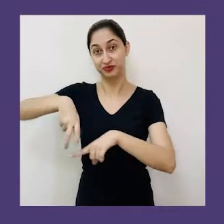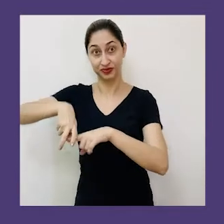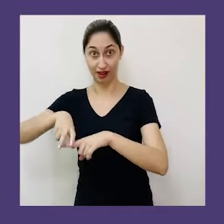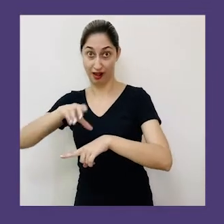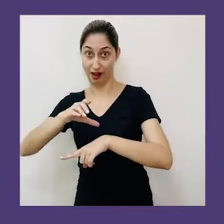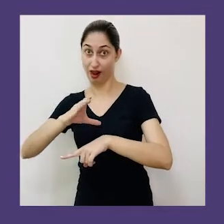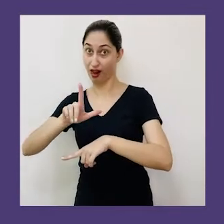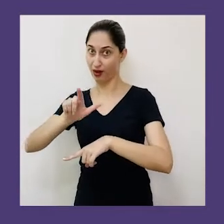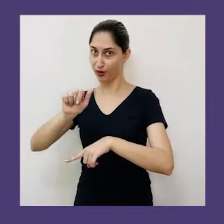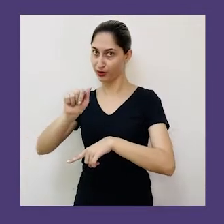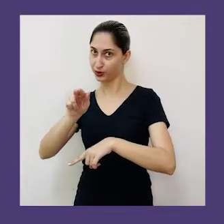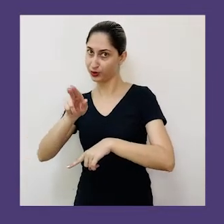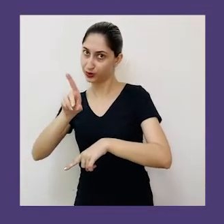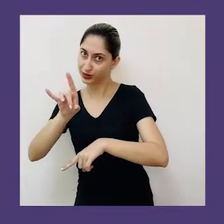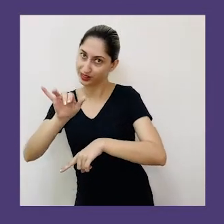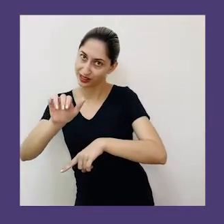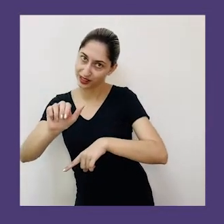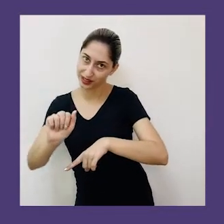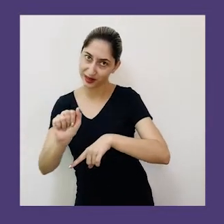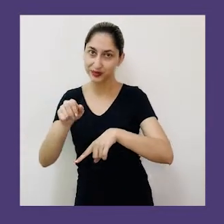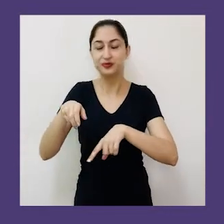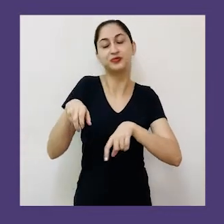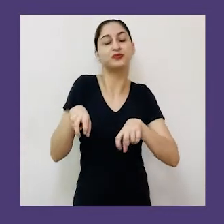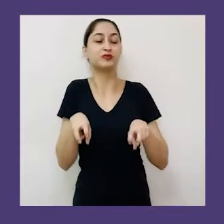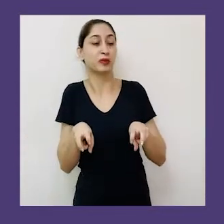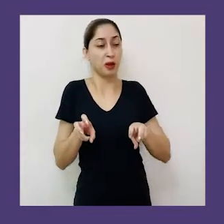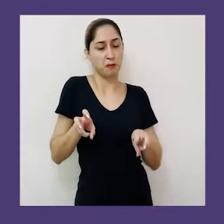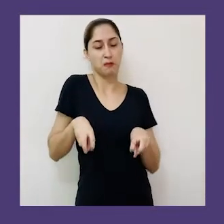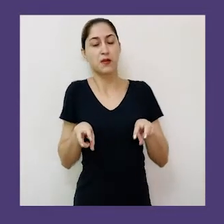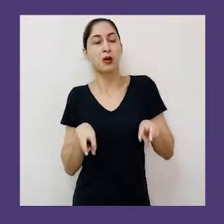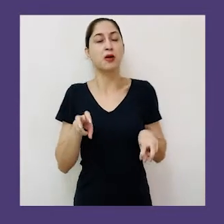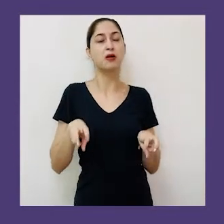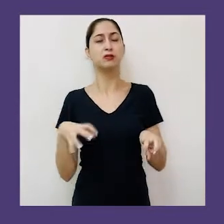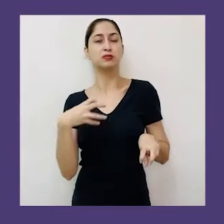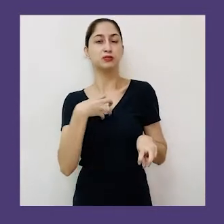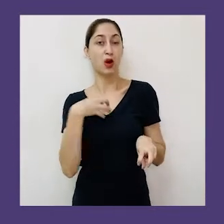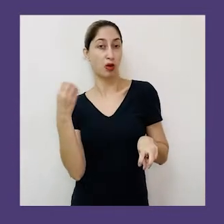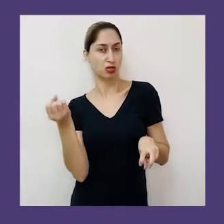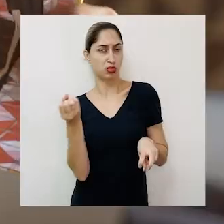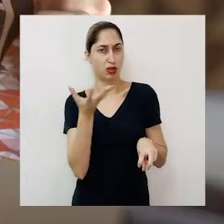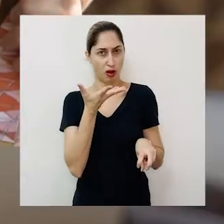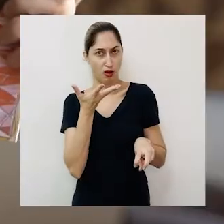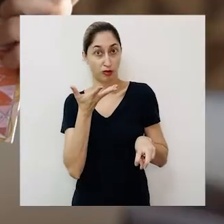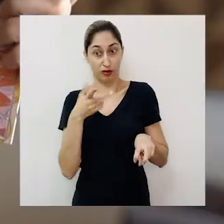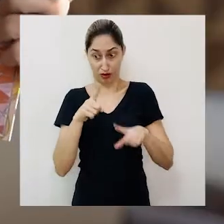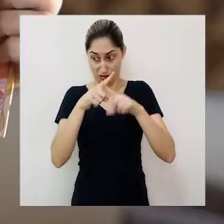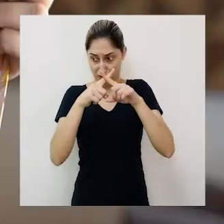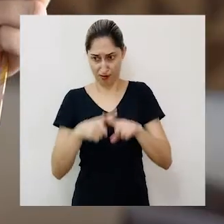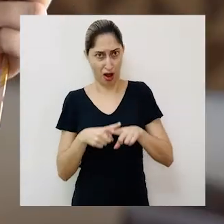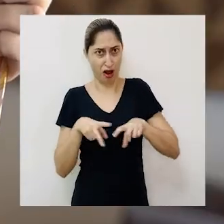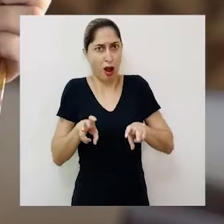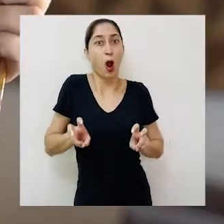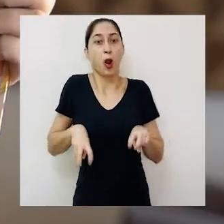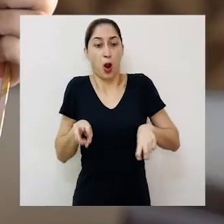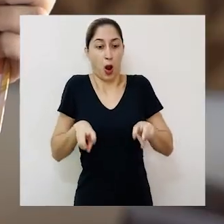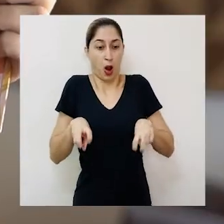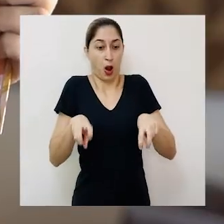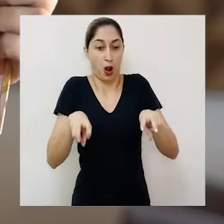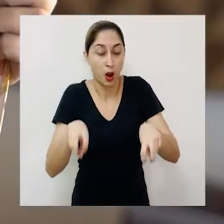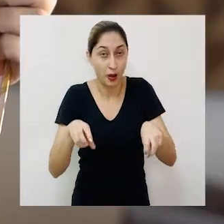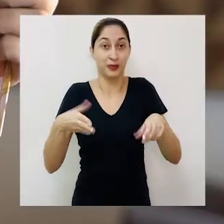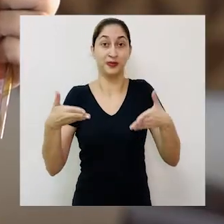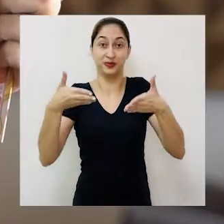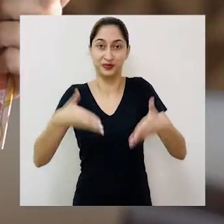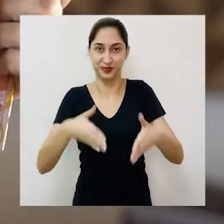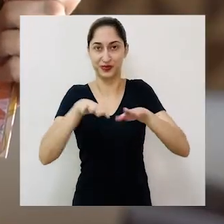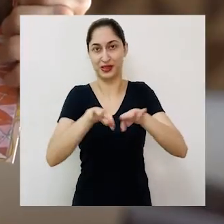finas, para andar bem rápido e manter em forma o seu design moderno. Vivem apostando corrida, para ver